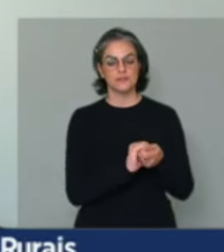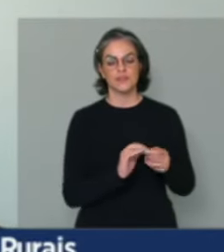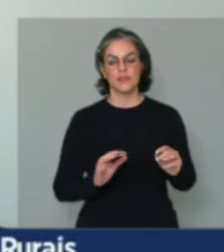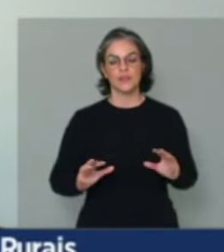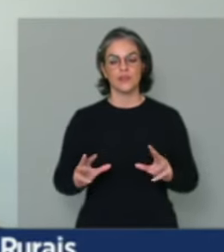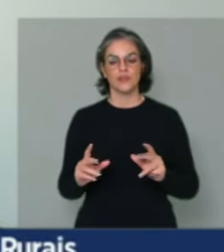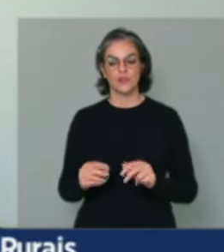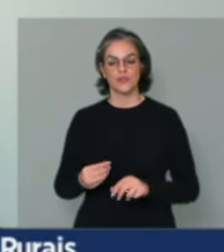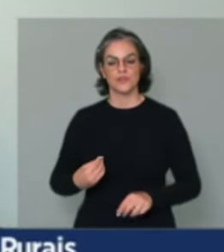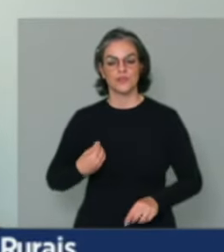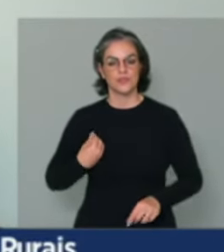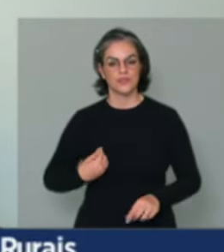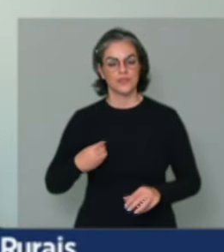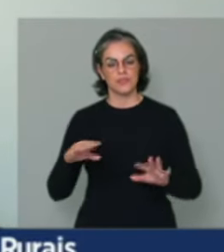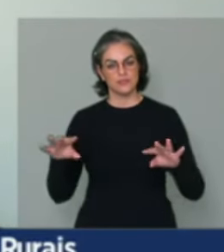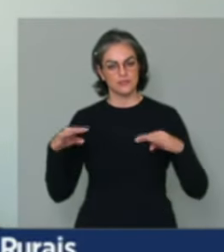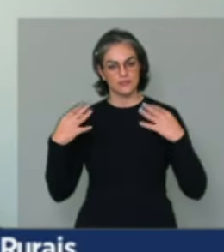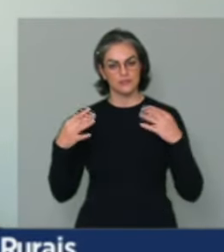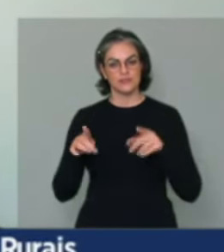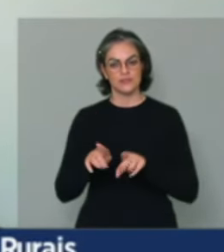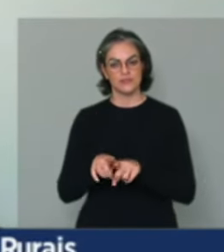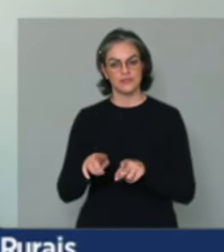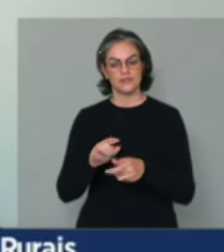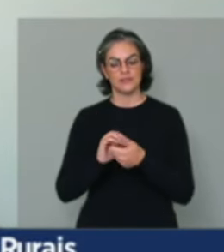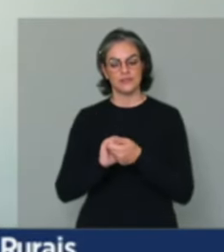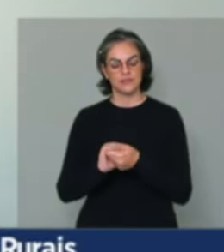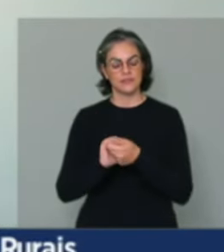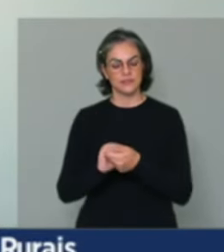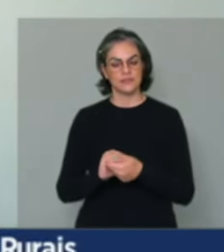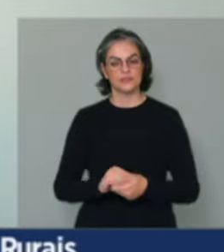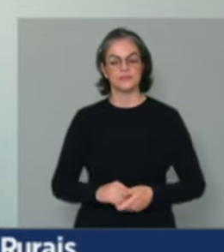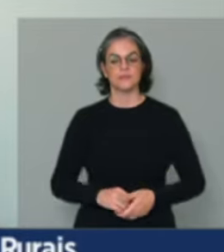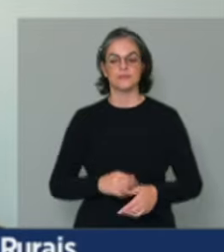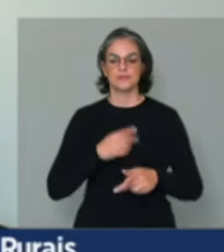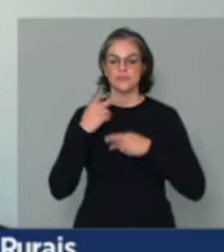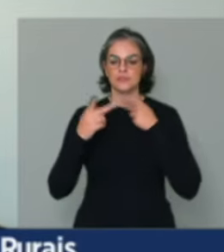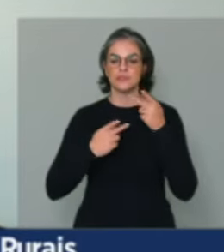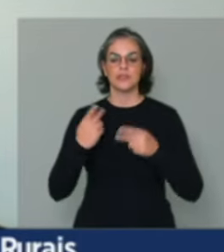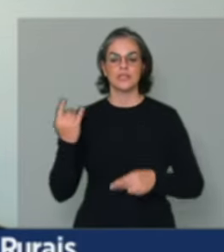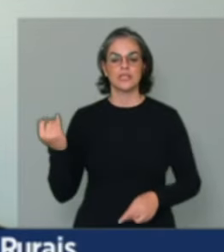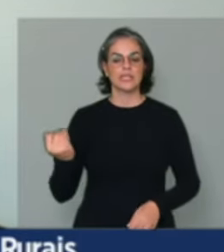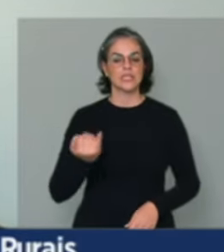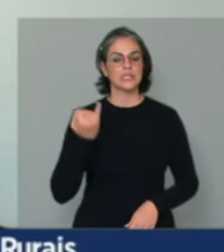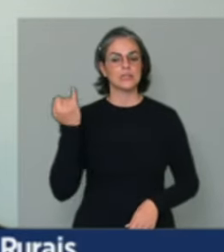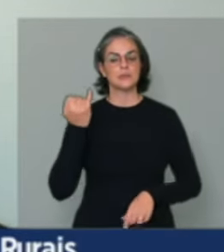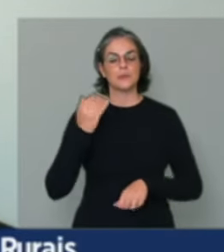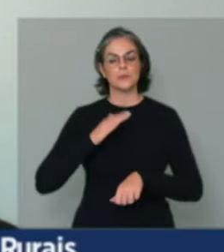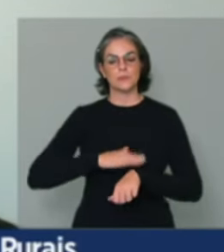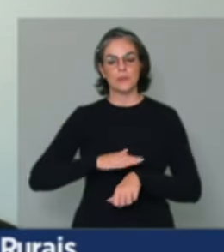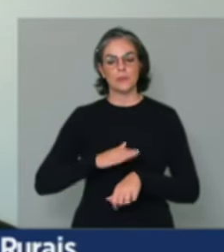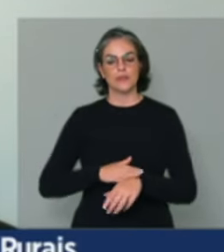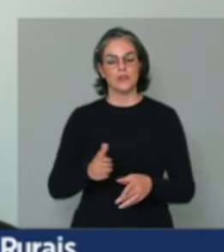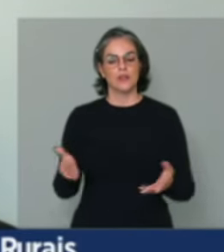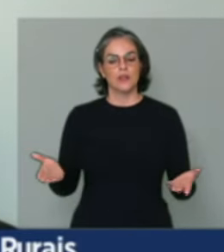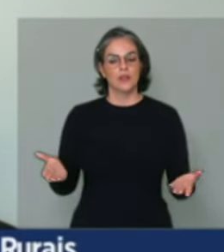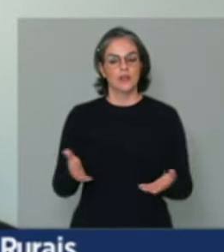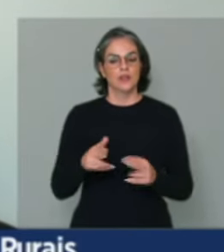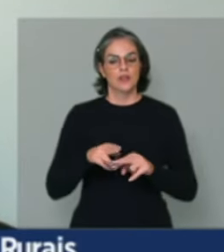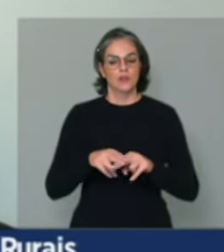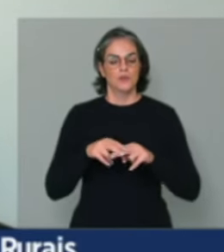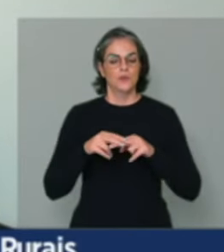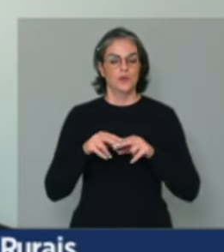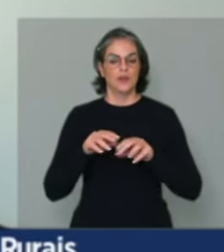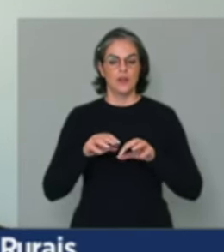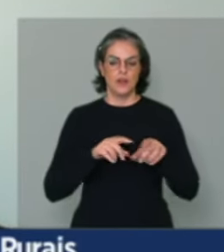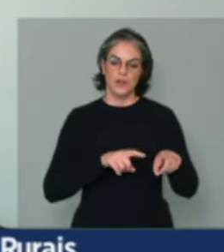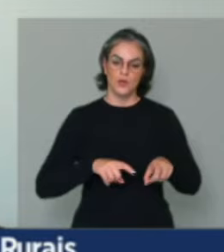que estão nos assistindo. Destacar a importância desse momento para a agricultura familiar. E falar da agricultura familiar